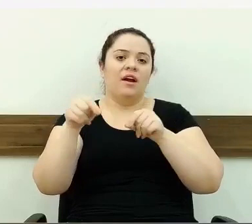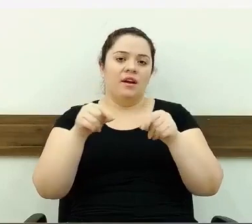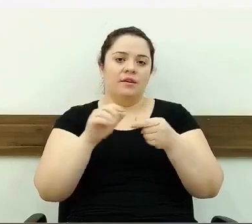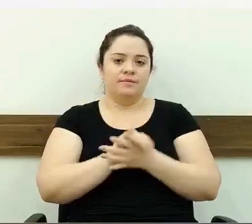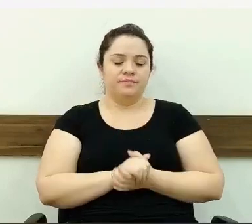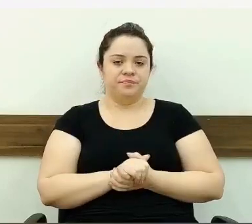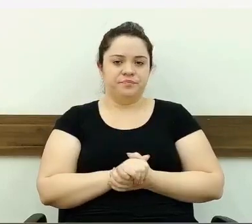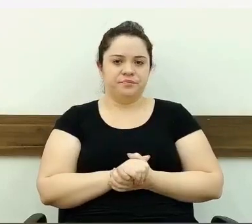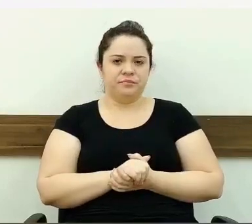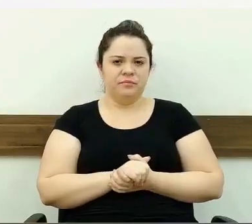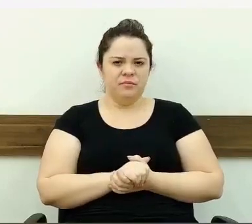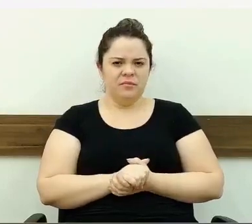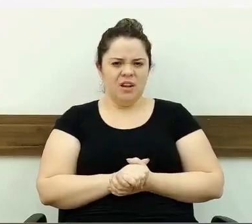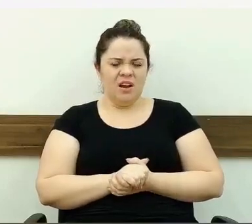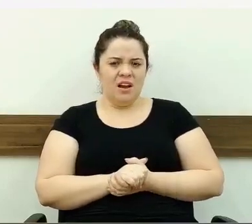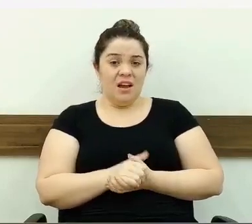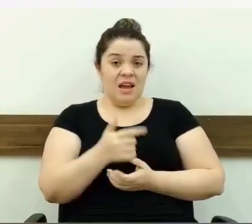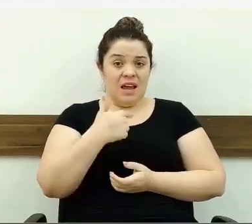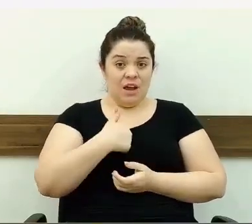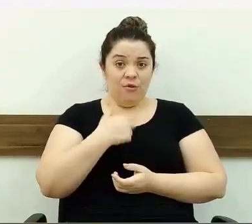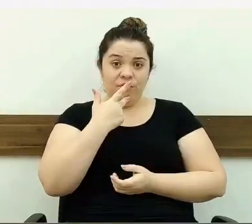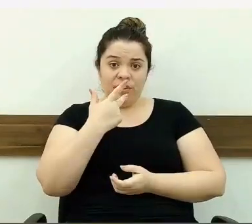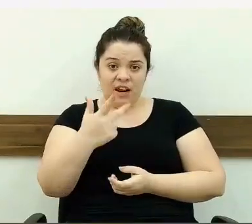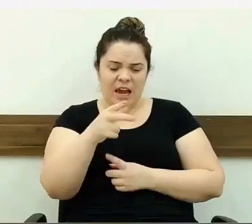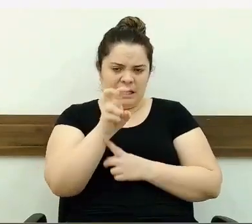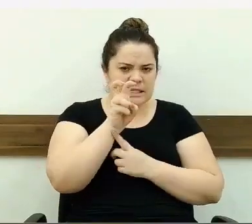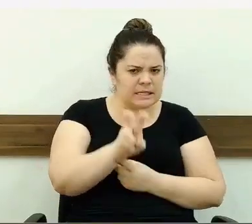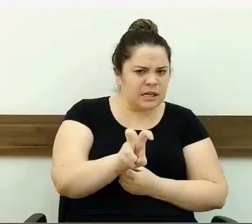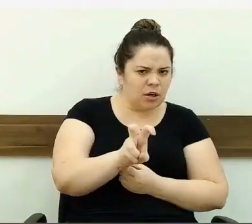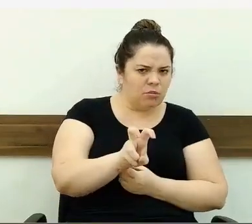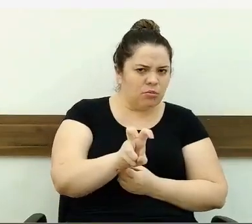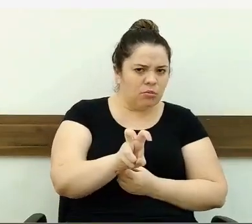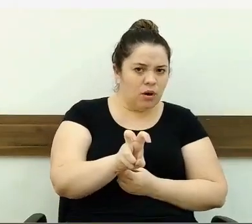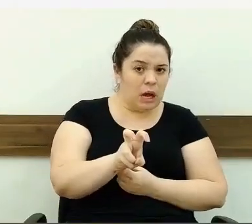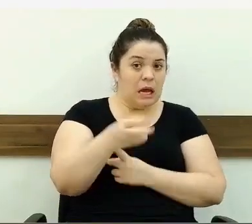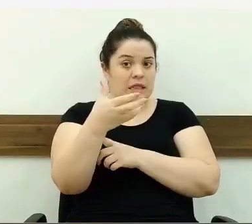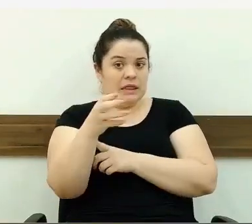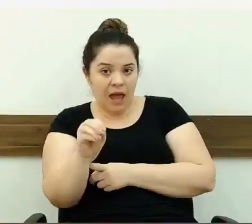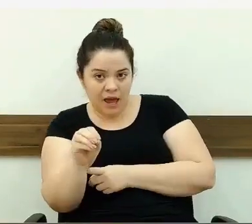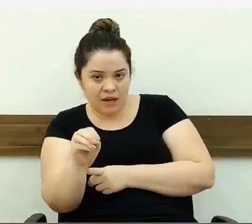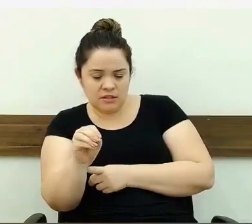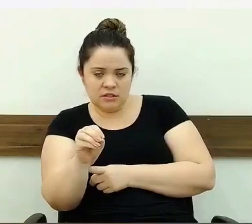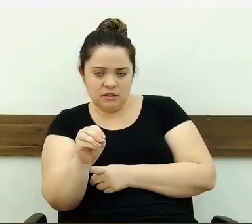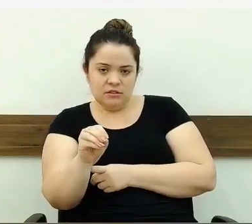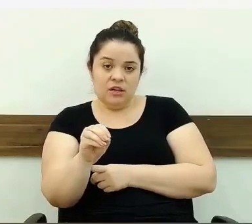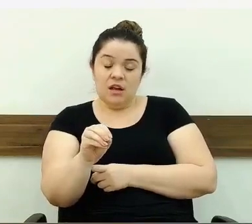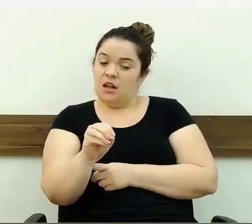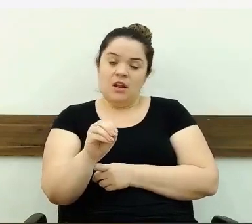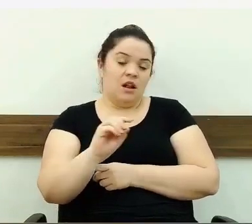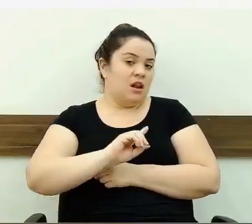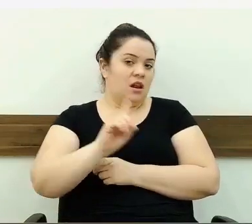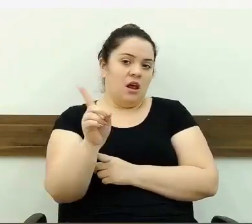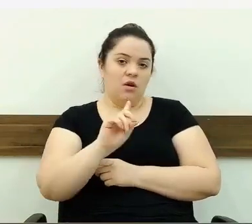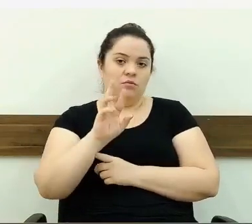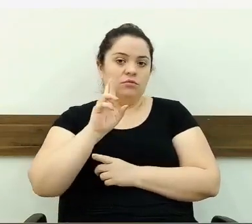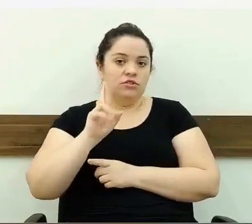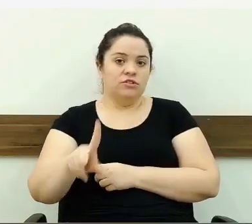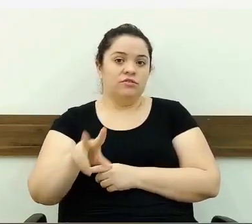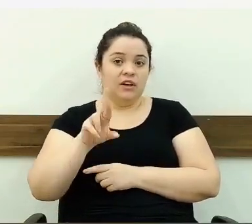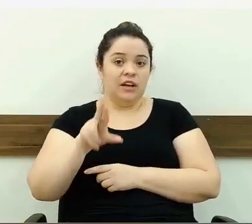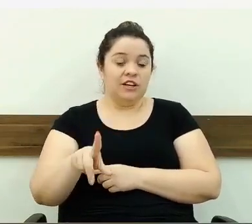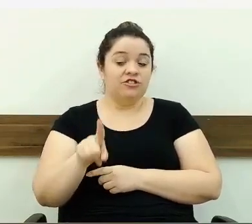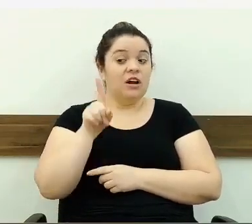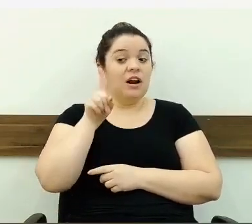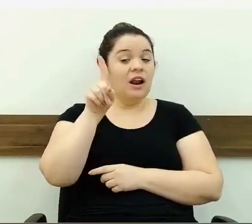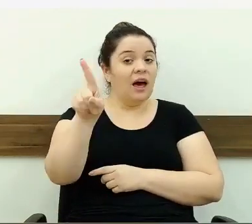gasto cinco ou dez reais. O que eu disse, no exemplo que eu trouxe da semana passada, é que o de Cafelândia, eles